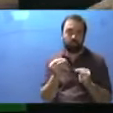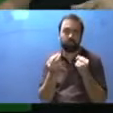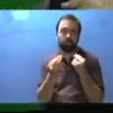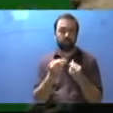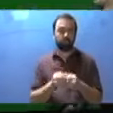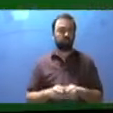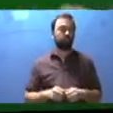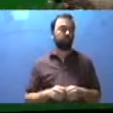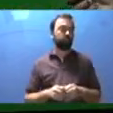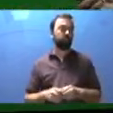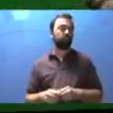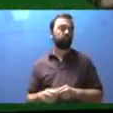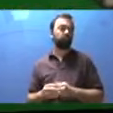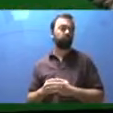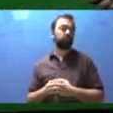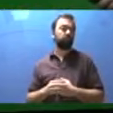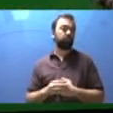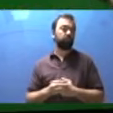onde você quer.